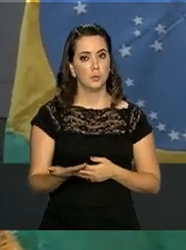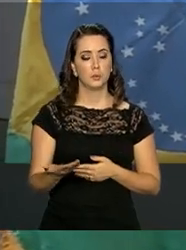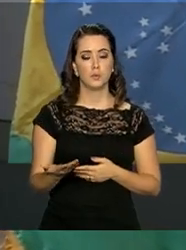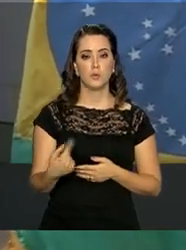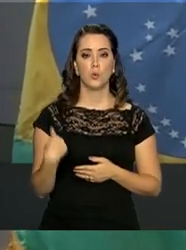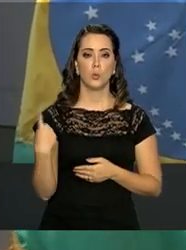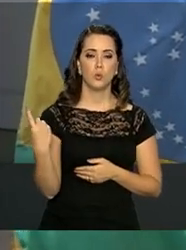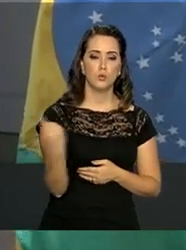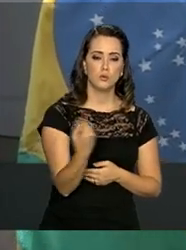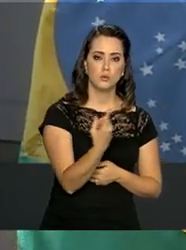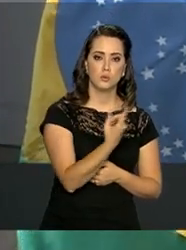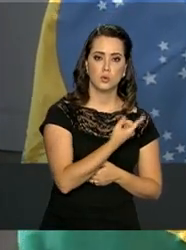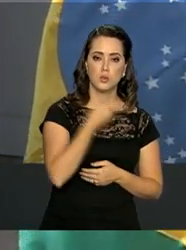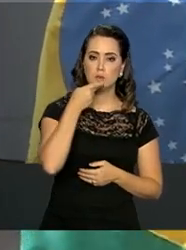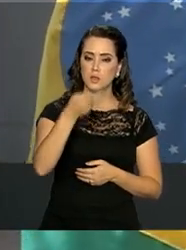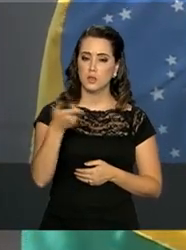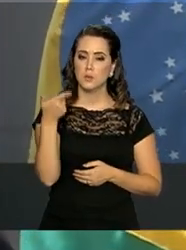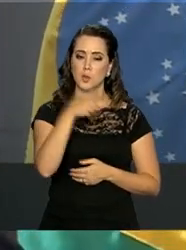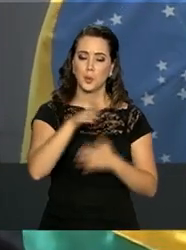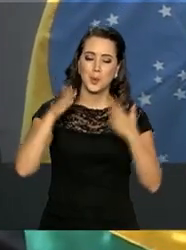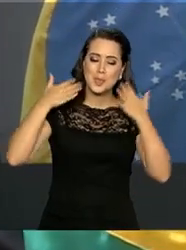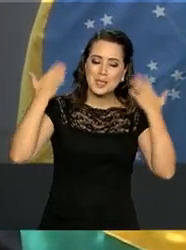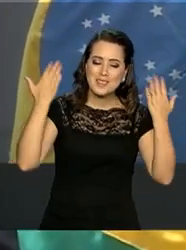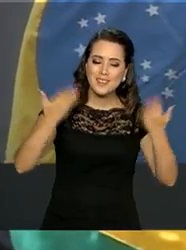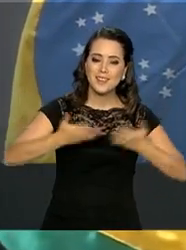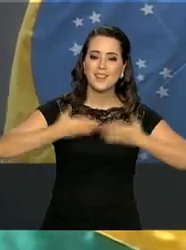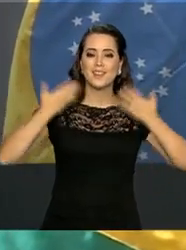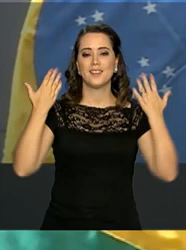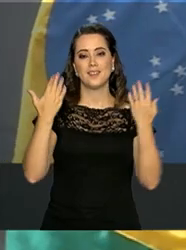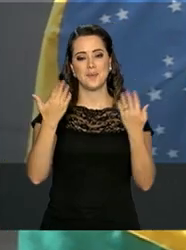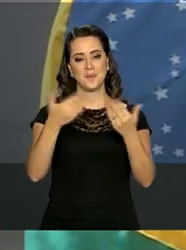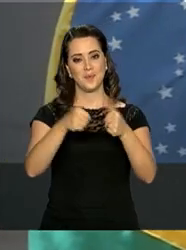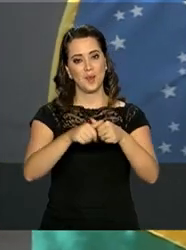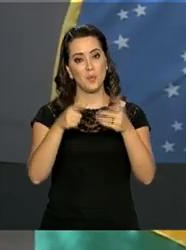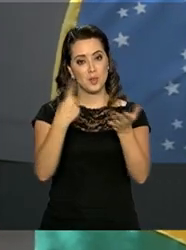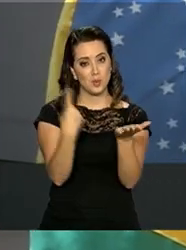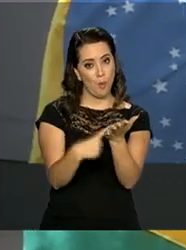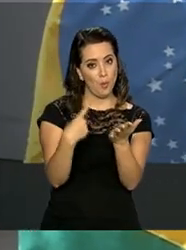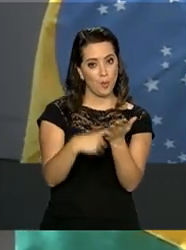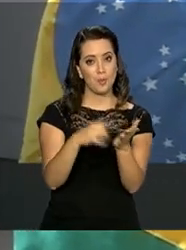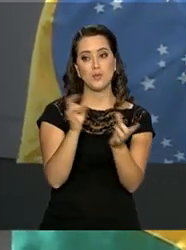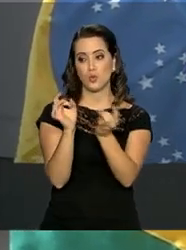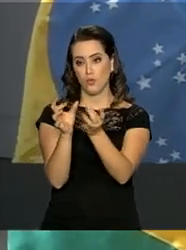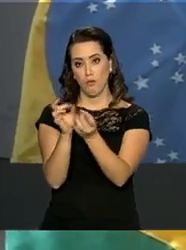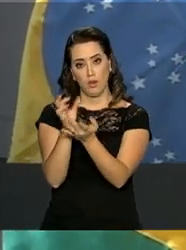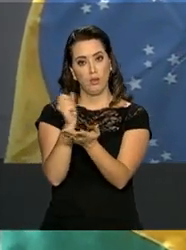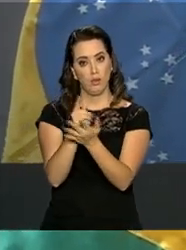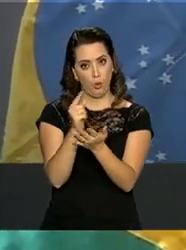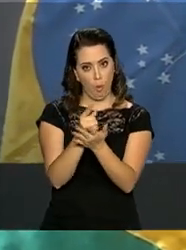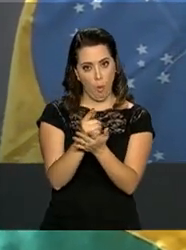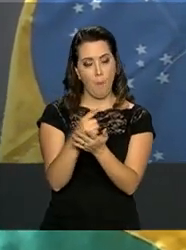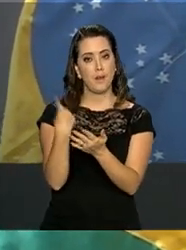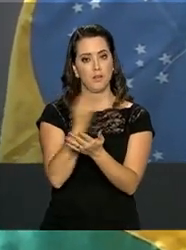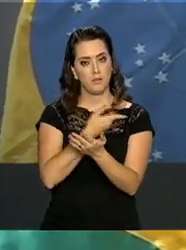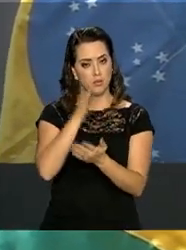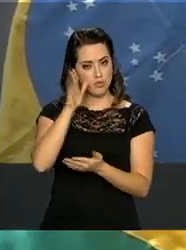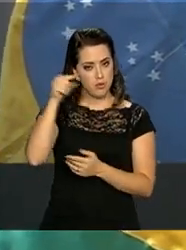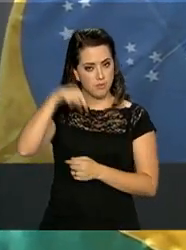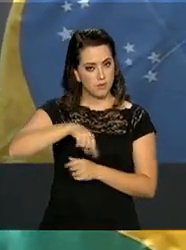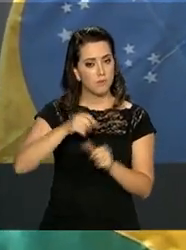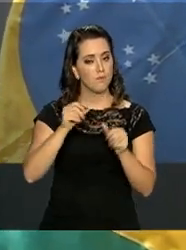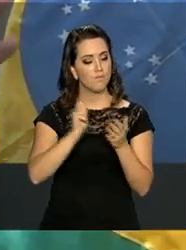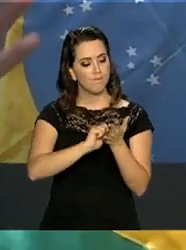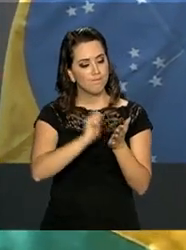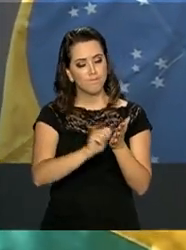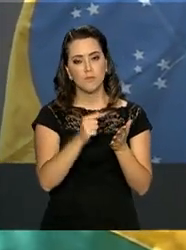quando nós reiteramos a nossa alegria por este acordo comercial que acabamos de registrar, eu